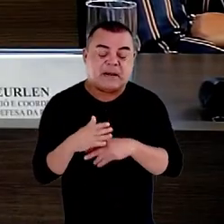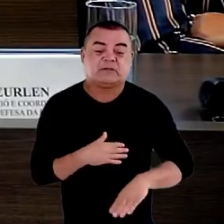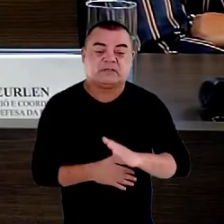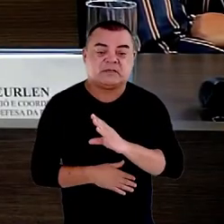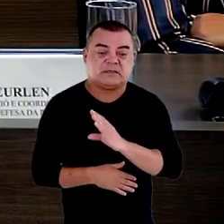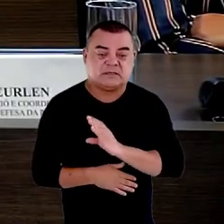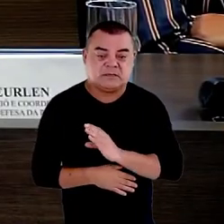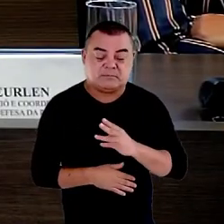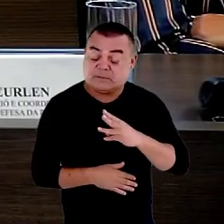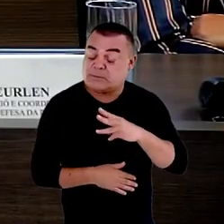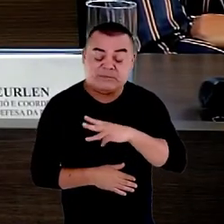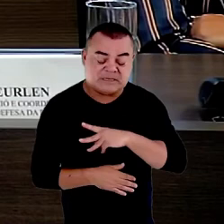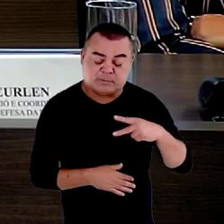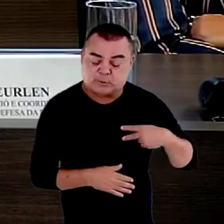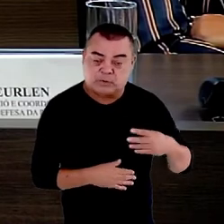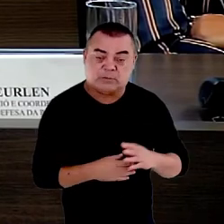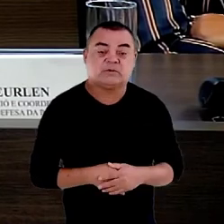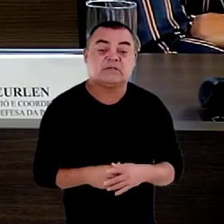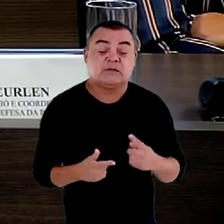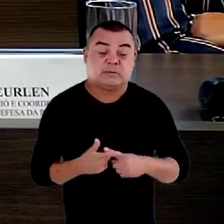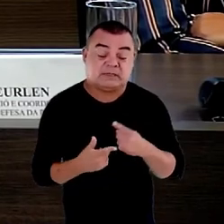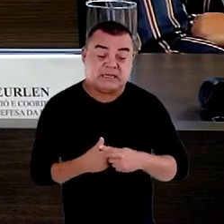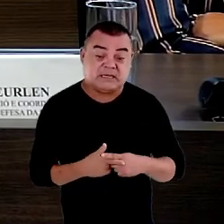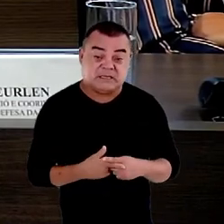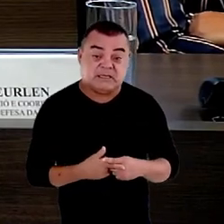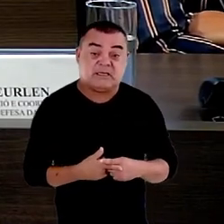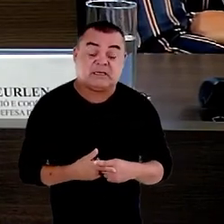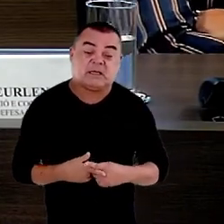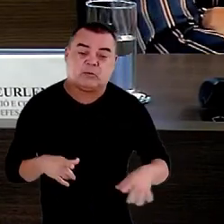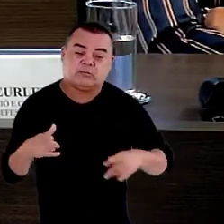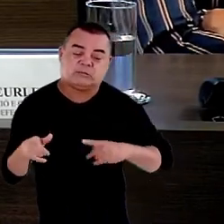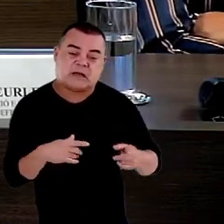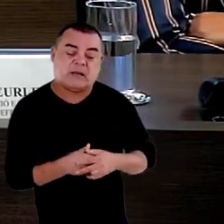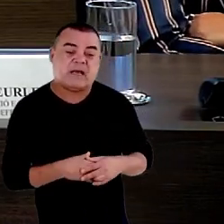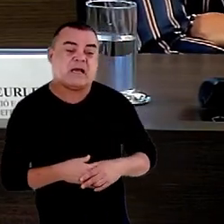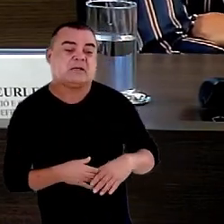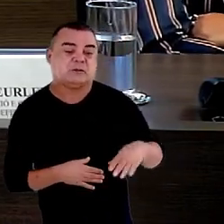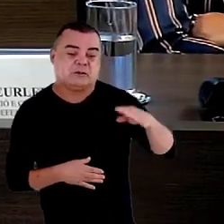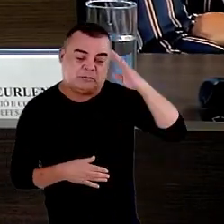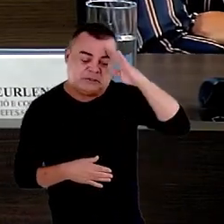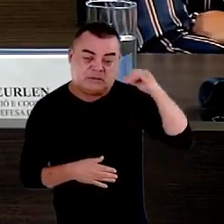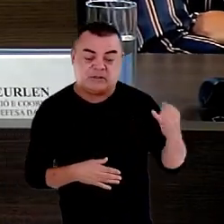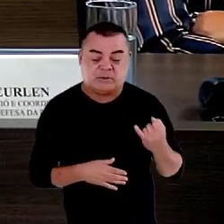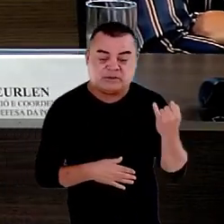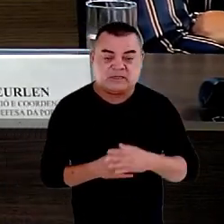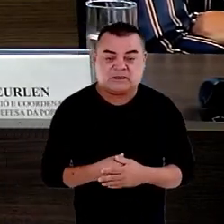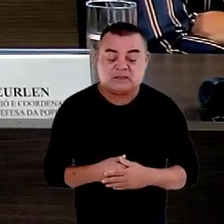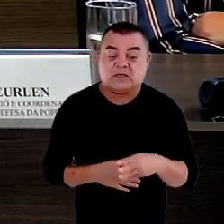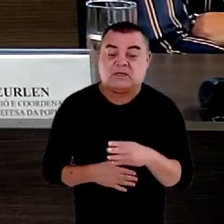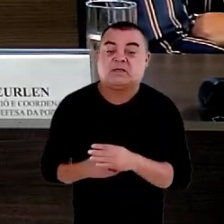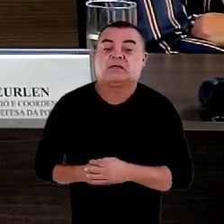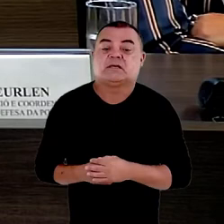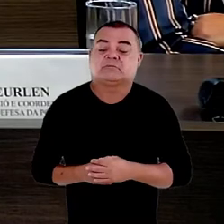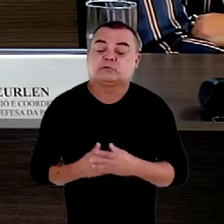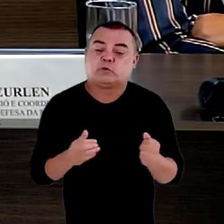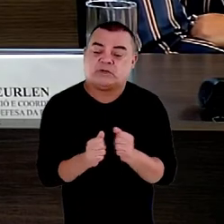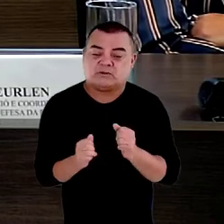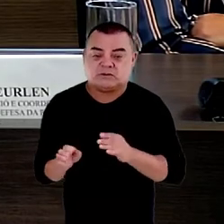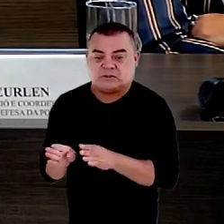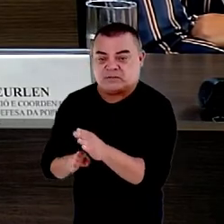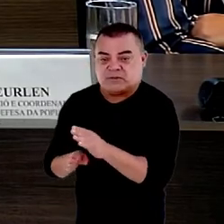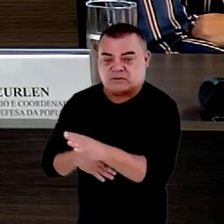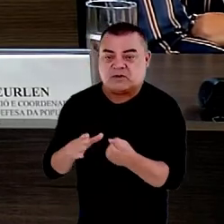tem um papel importantíssimo de vertebrar as políticas institucionais do Ministério Público através das suas recomendações das suas